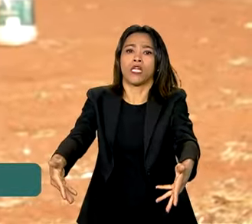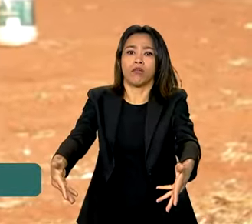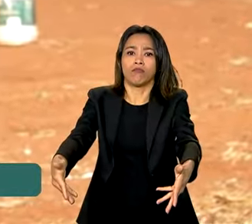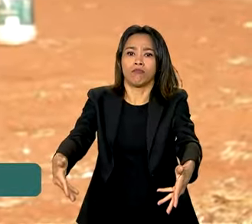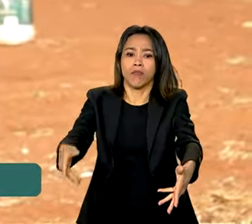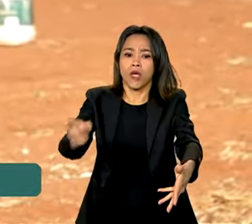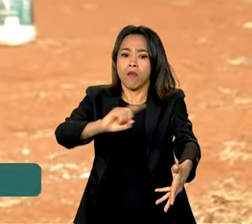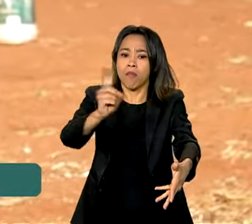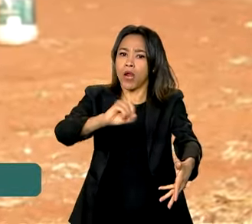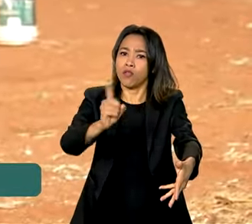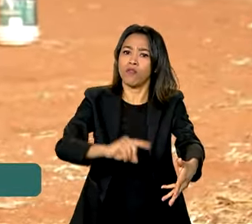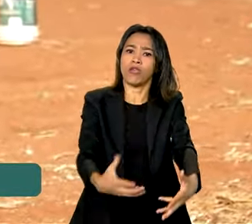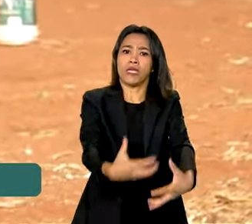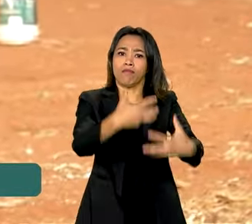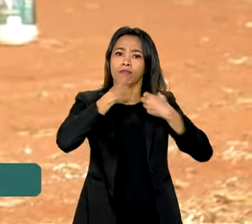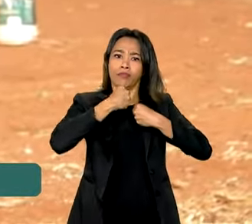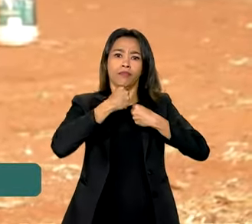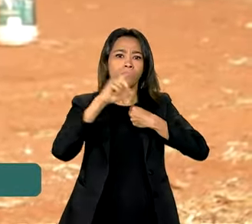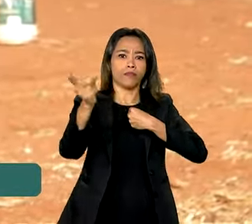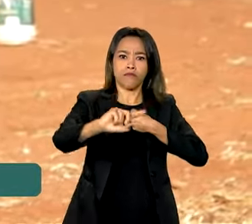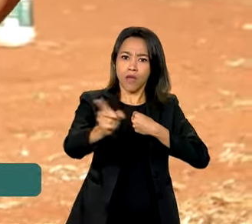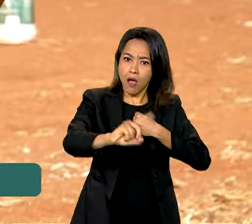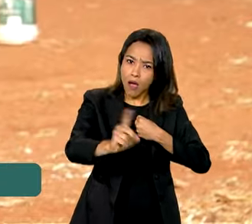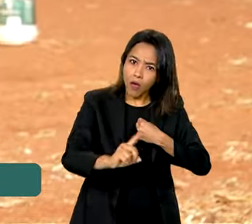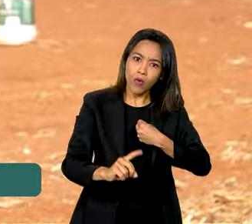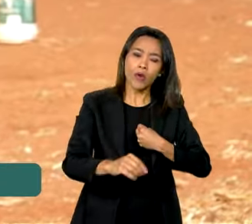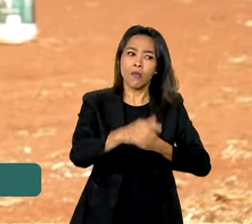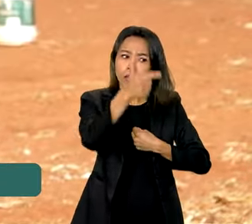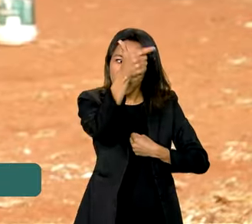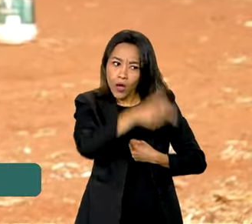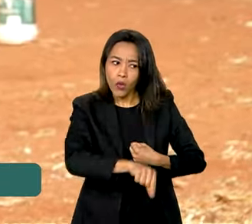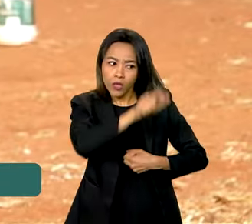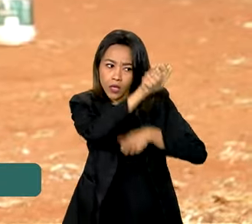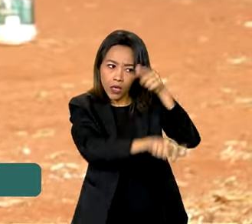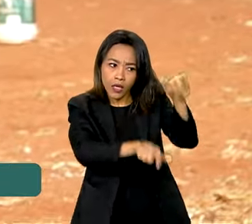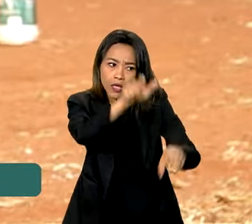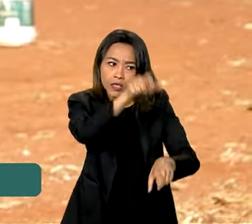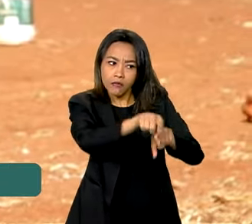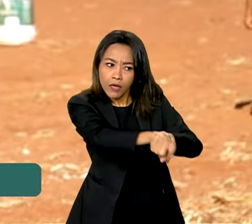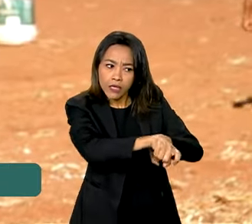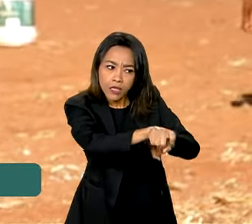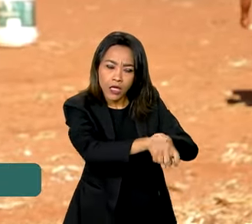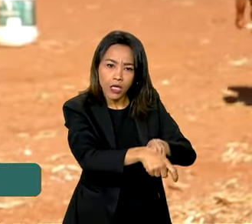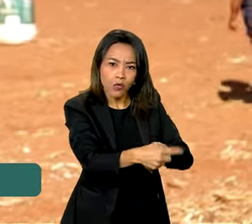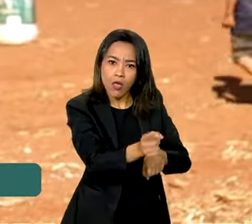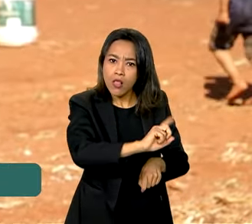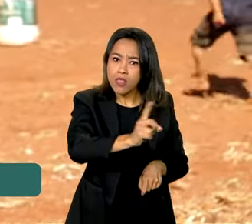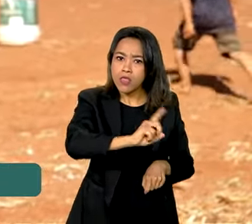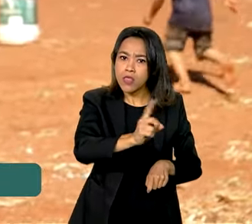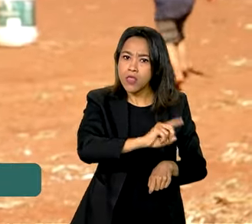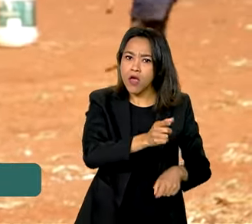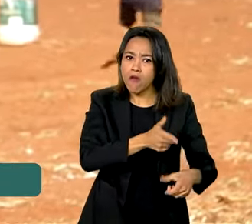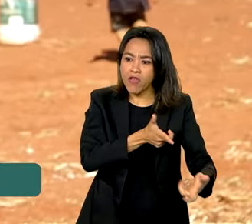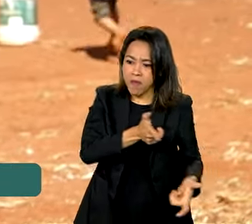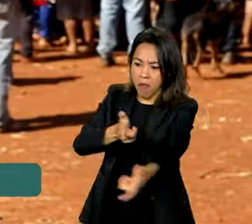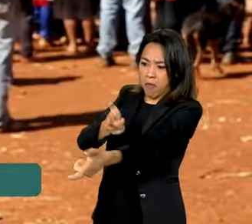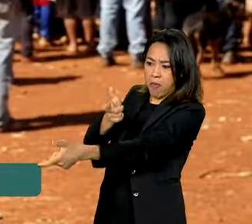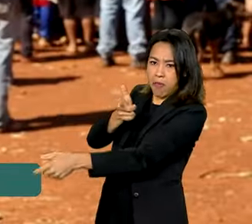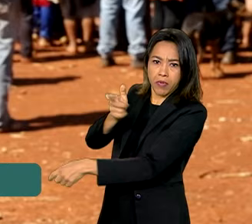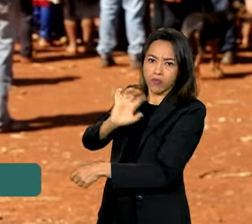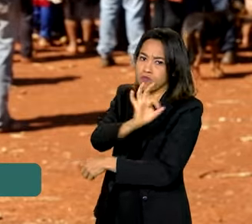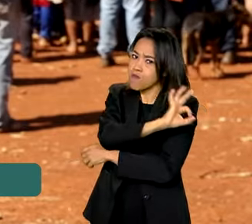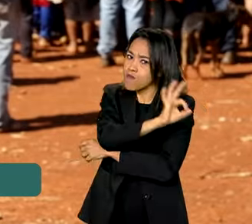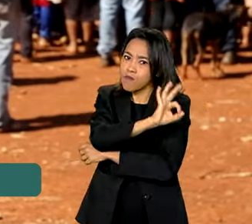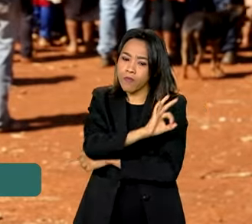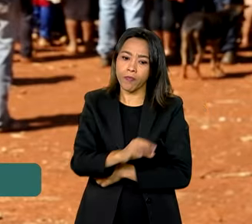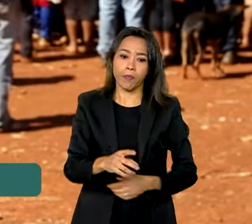ele não venha mais nós atacar, para que ele não venha mais nós derramar o nosso sangue. A